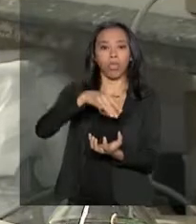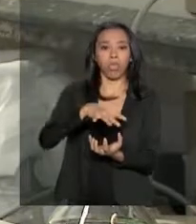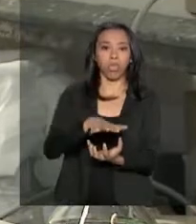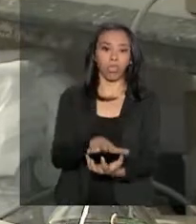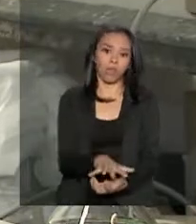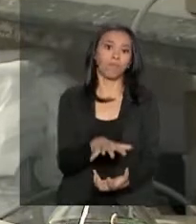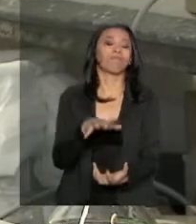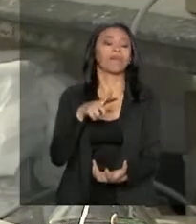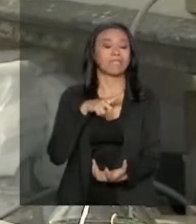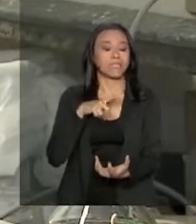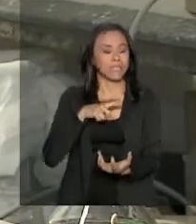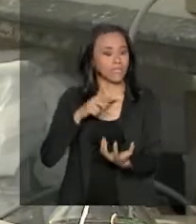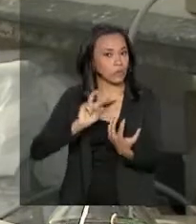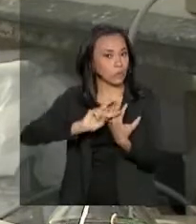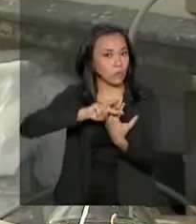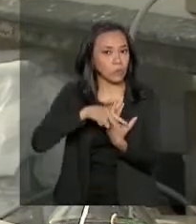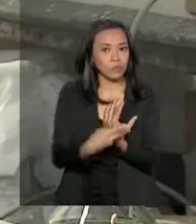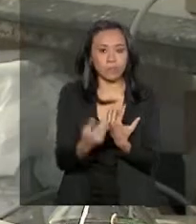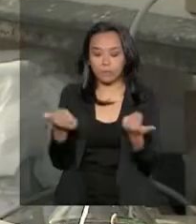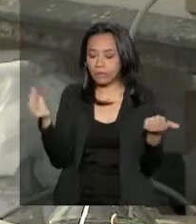dramáticas em todo o planeta.